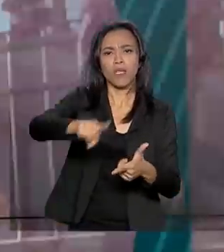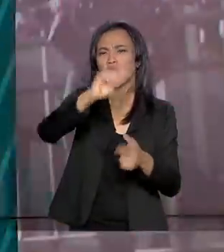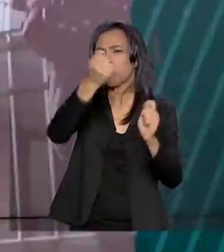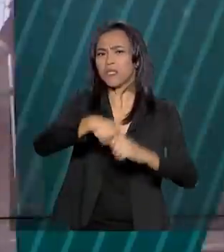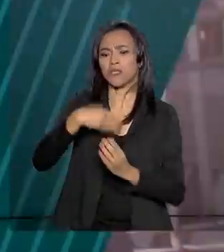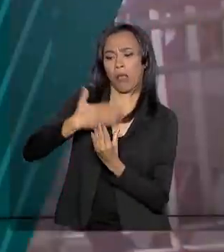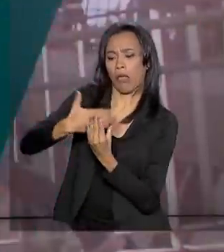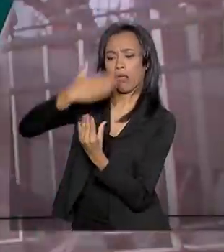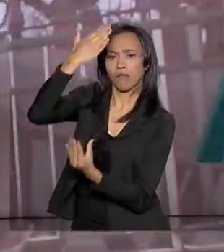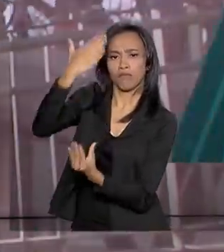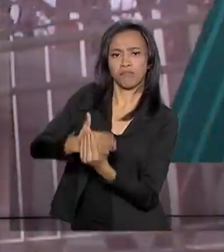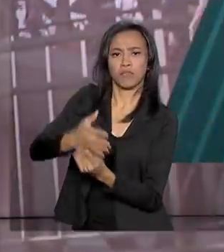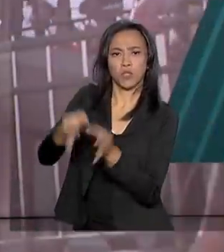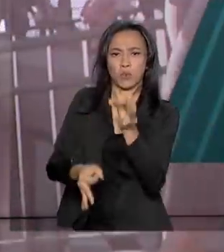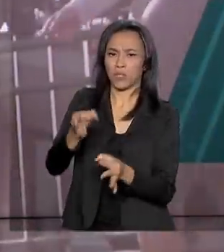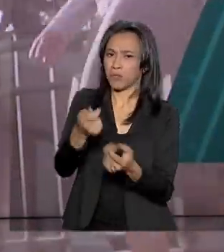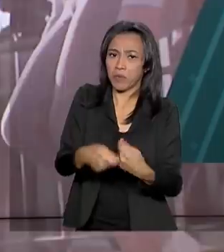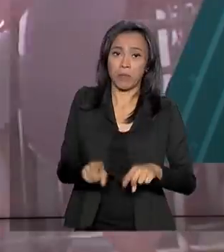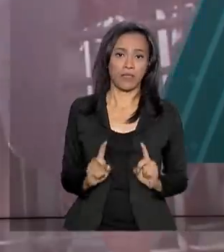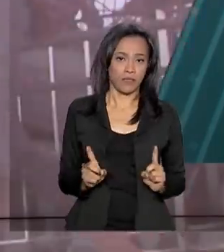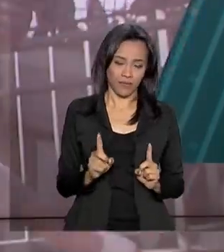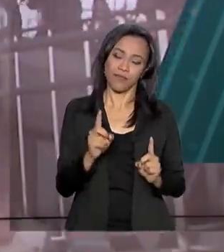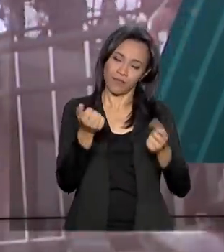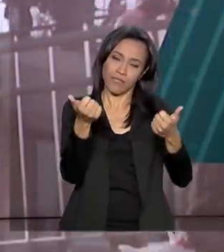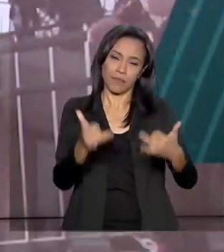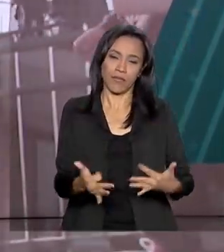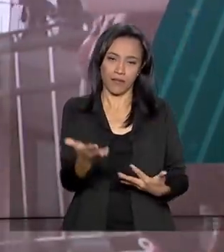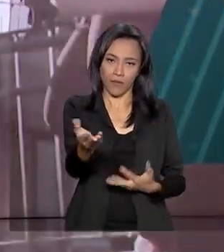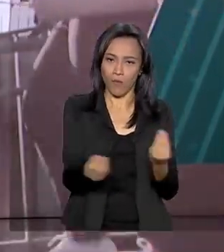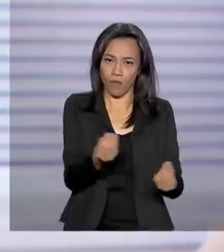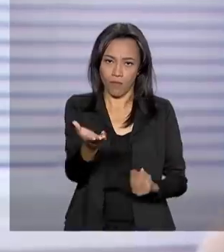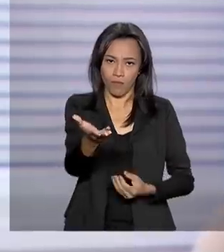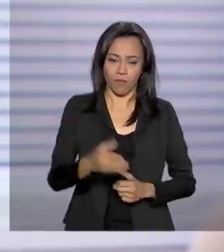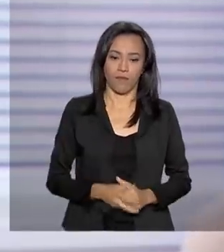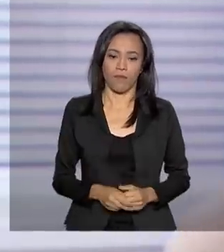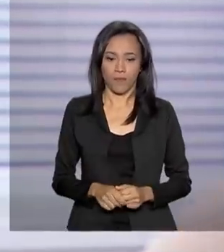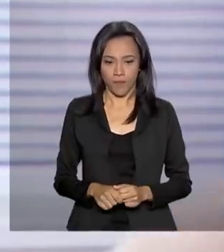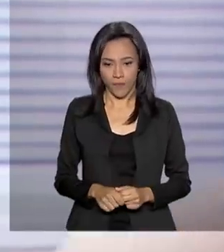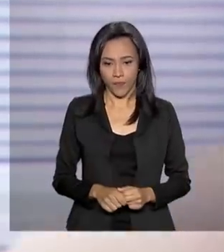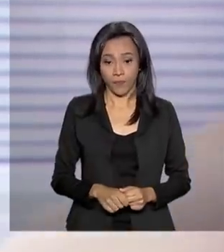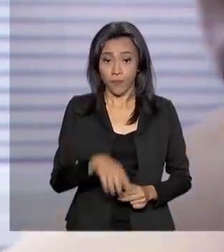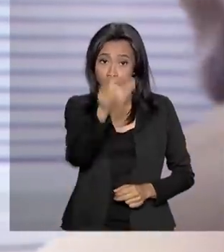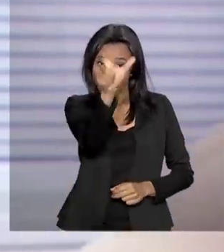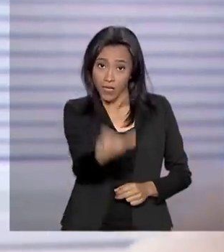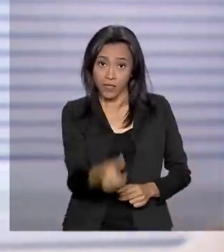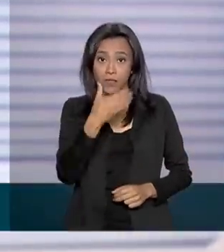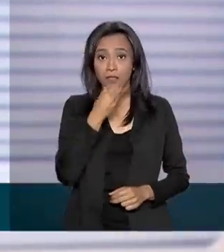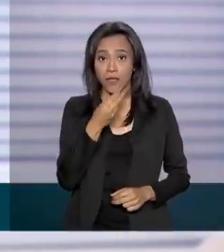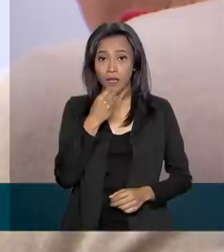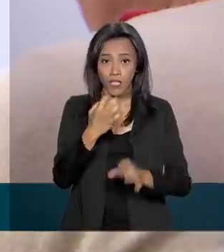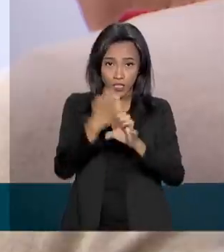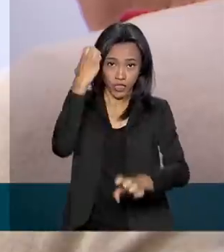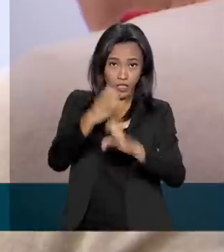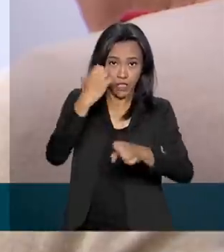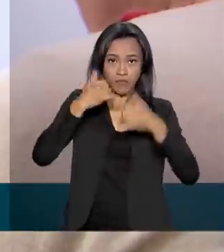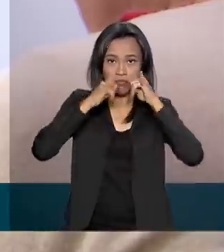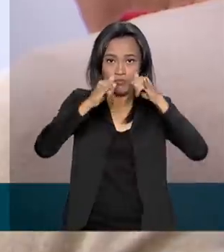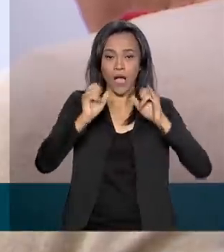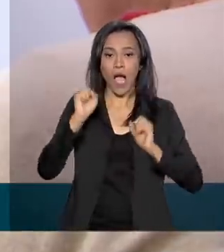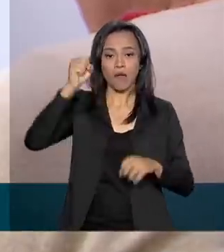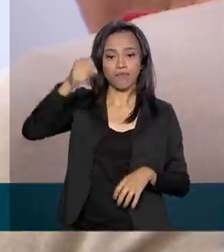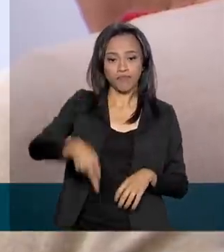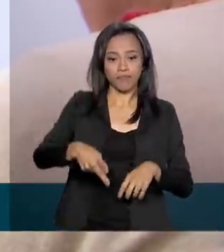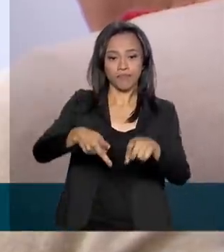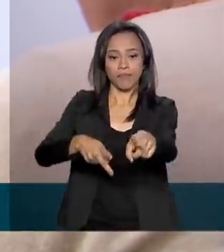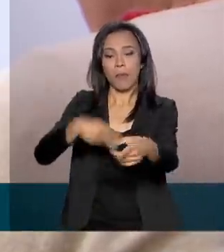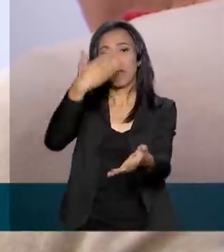judiciais. A repórter Cleide Lopes explica para a gente. Esse engenheiro eletrônico aposentado perdeu